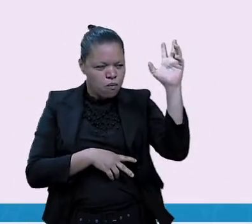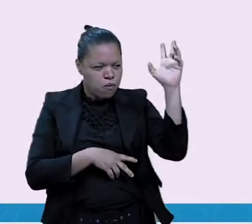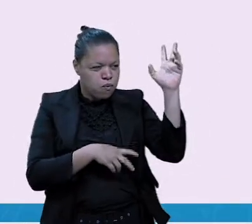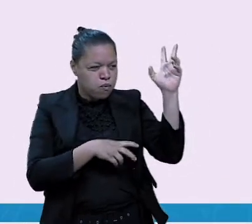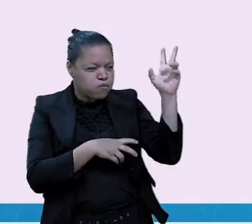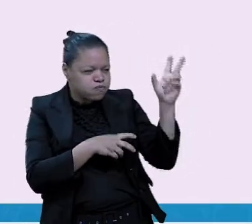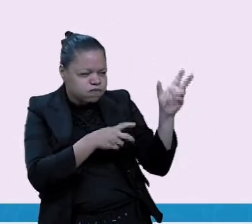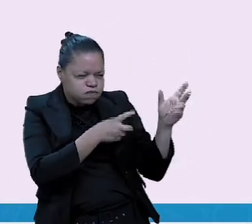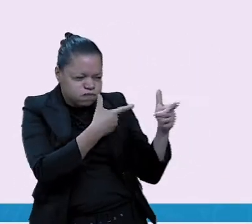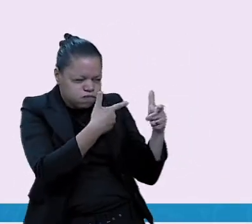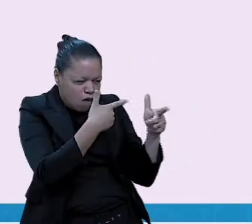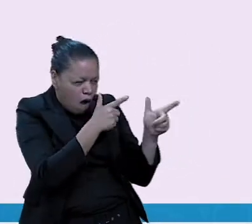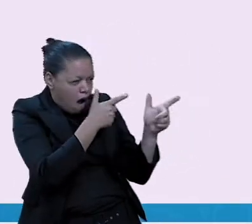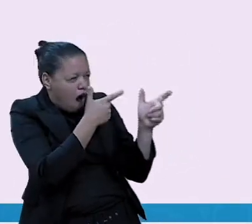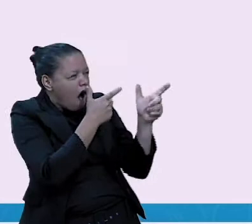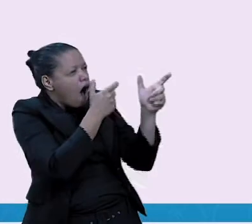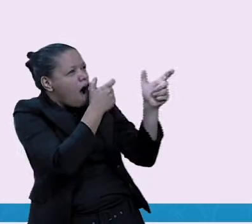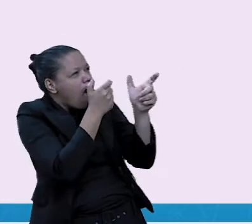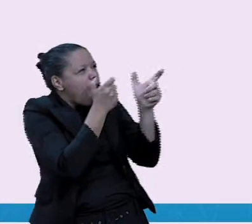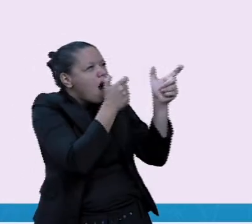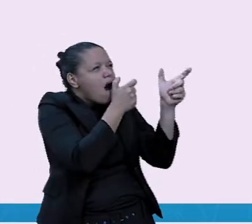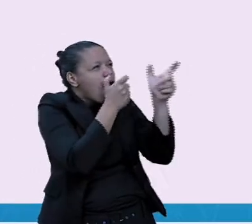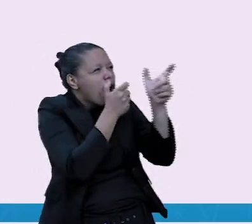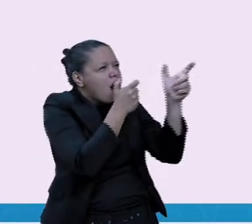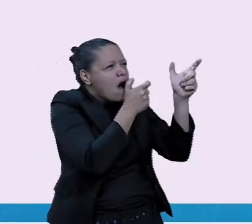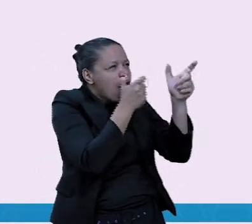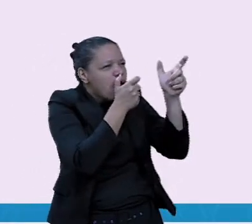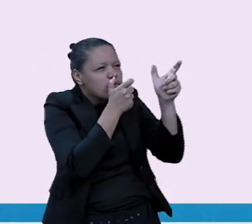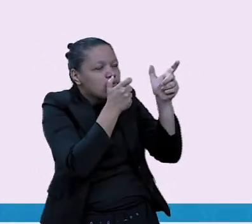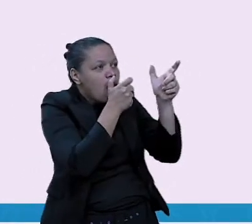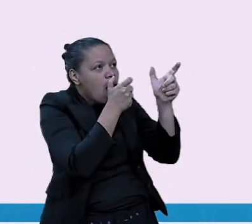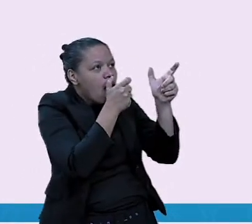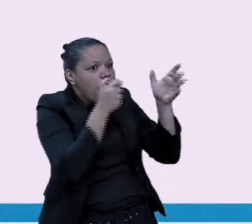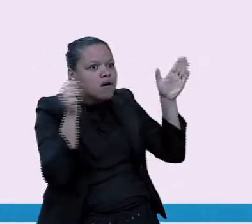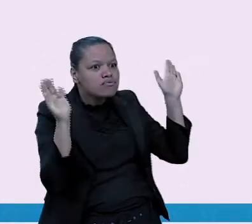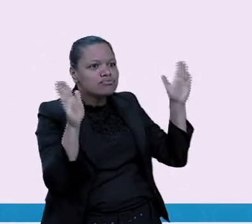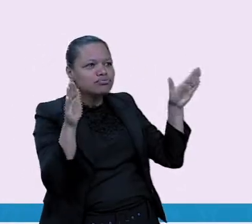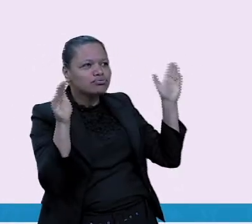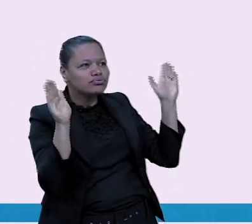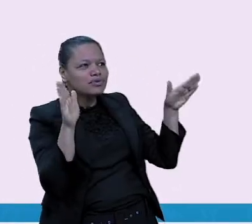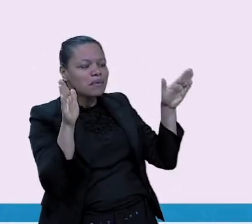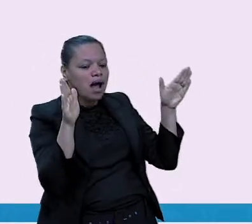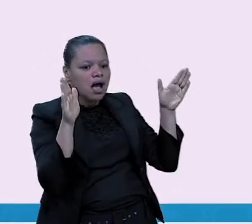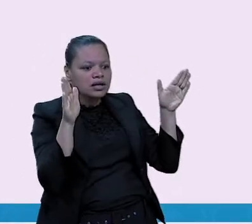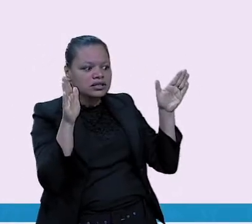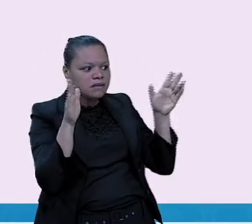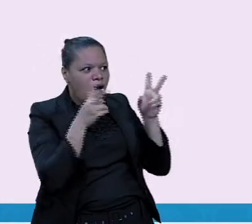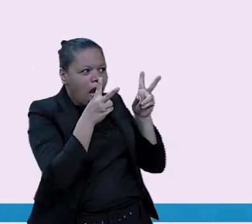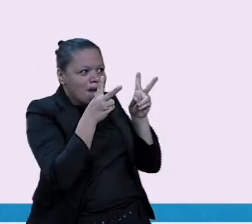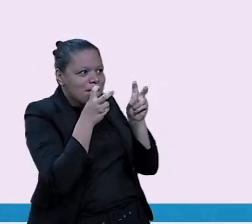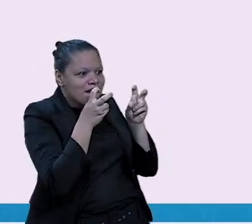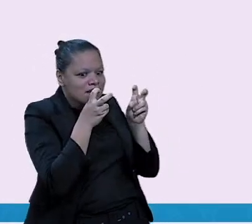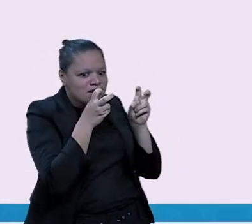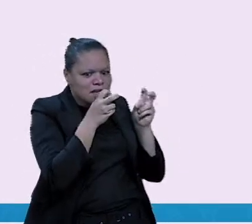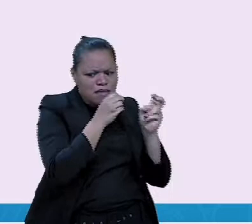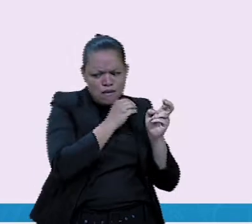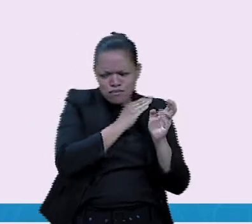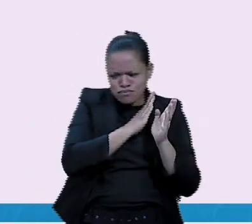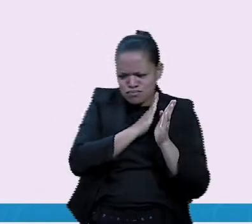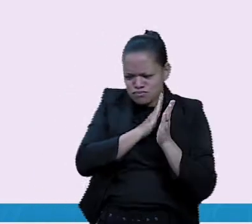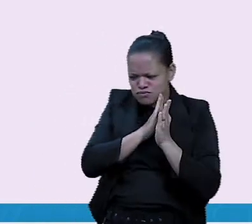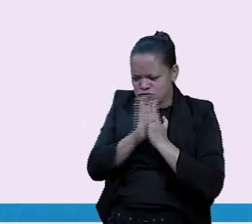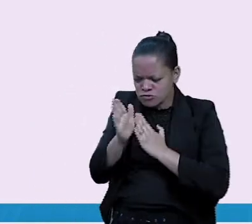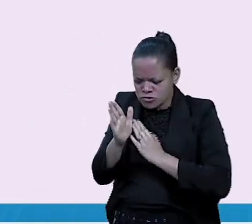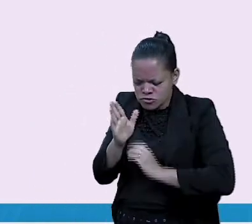rede nas mãos. Vendo que a pomba corria perigo, correu até o caçador e